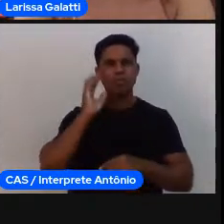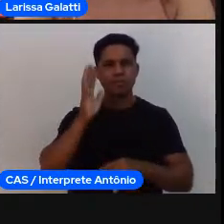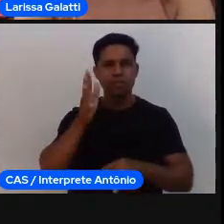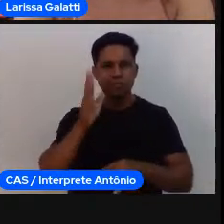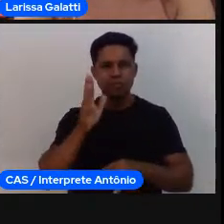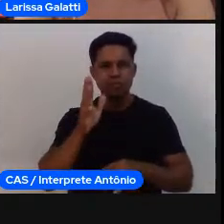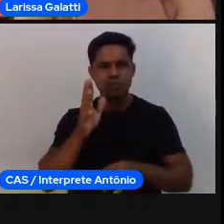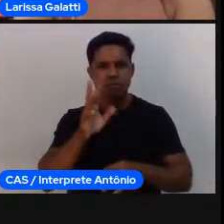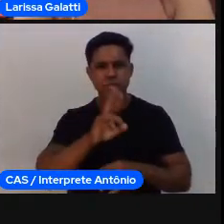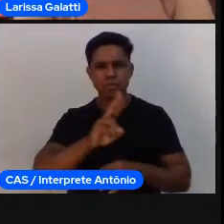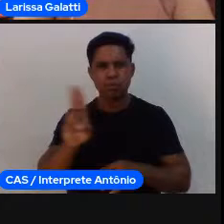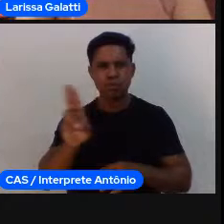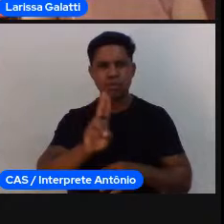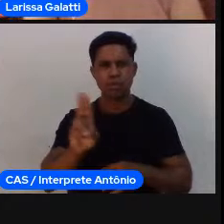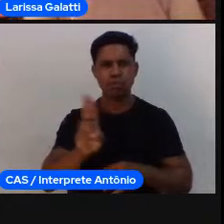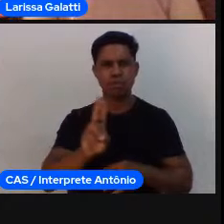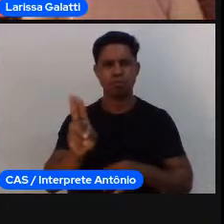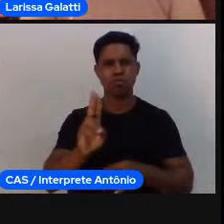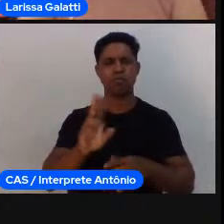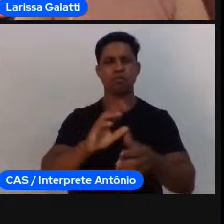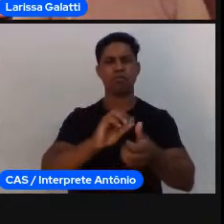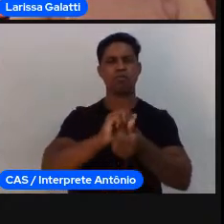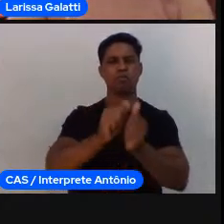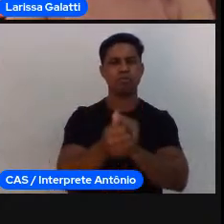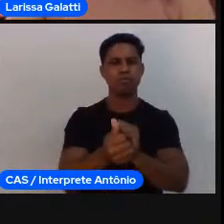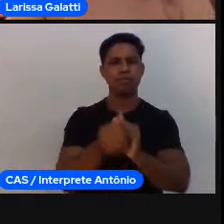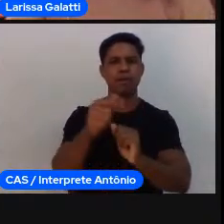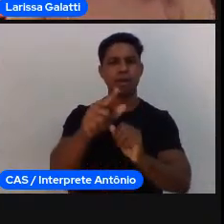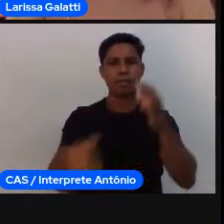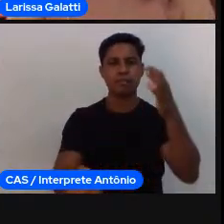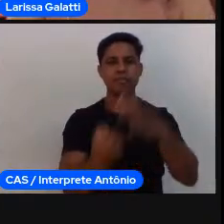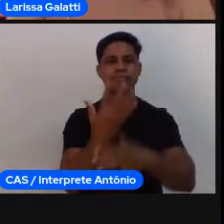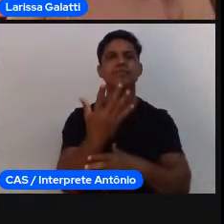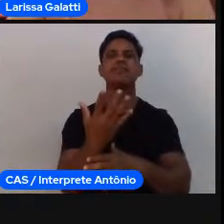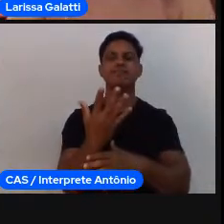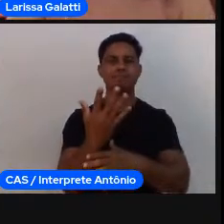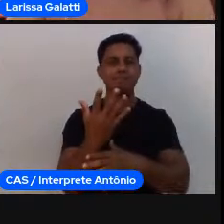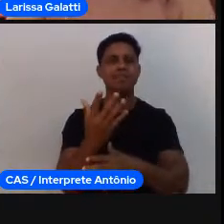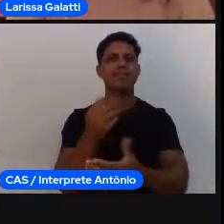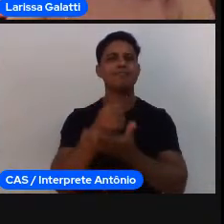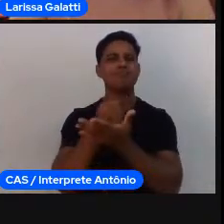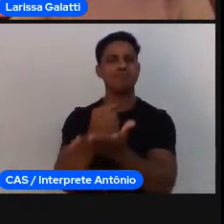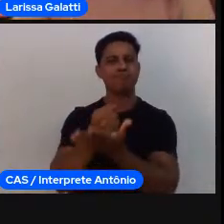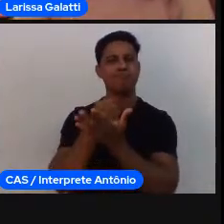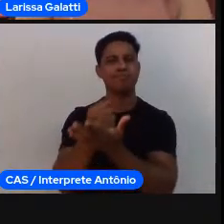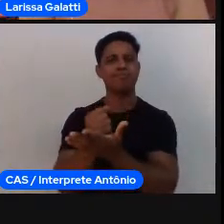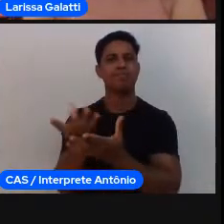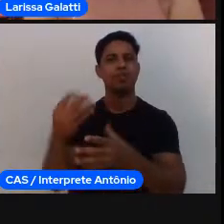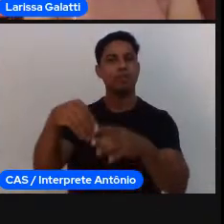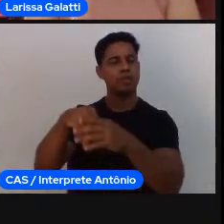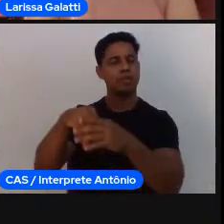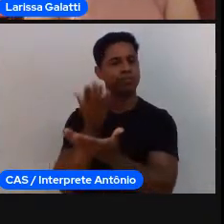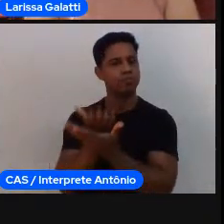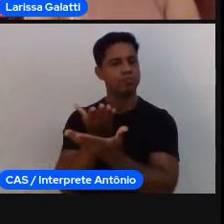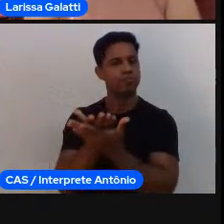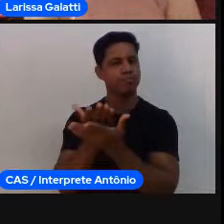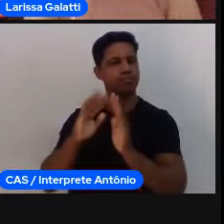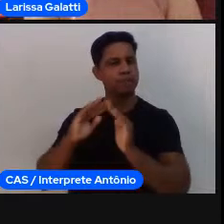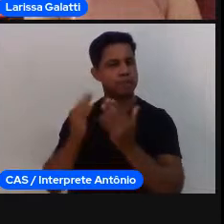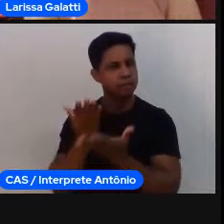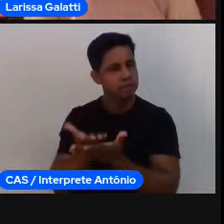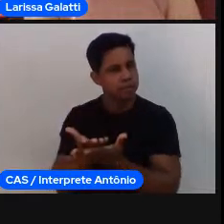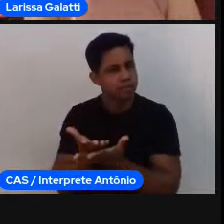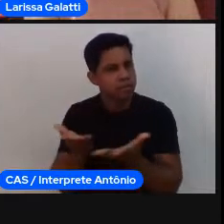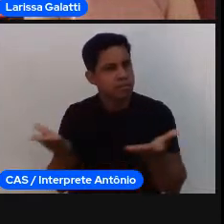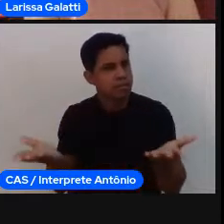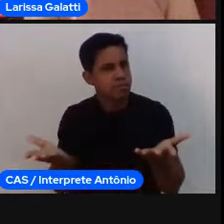janetinhas né eu trago o referente histórico cultural não preciso sentar na sala de aula não preciso sair da quadra não preciso não eu trago o